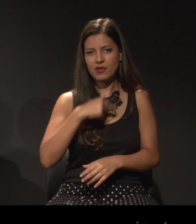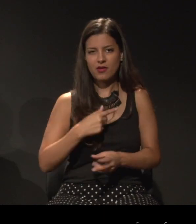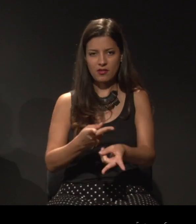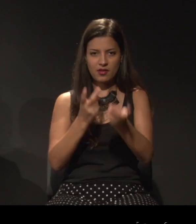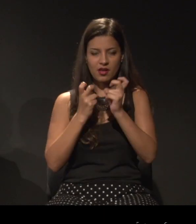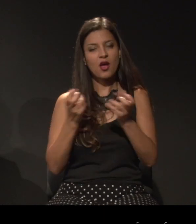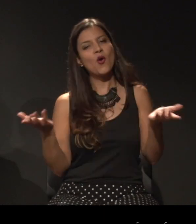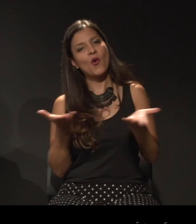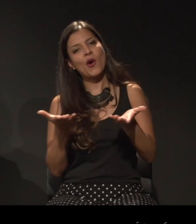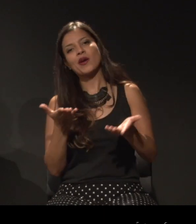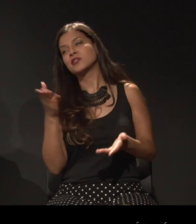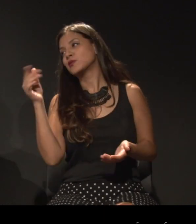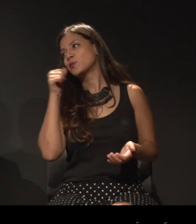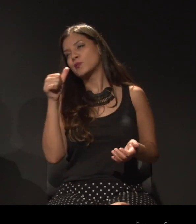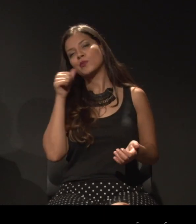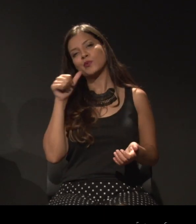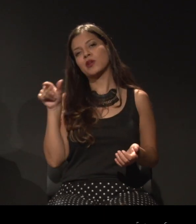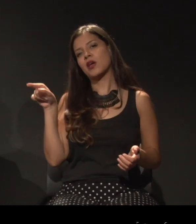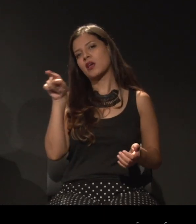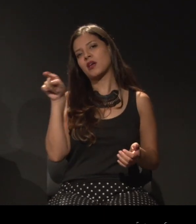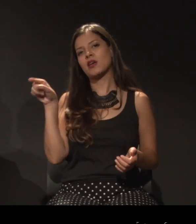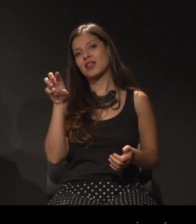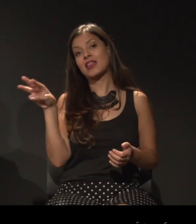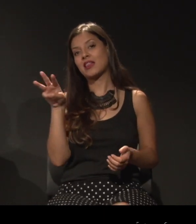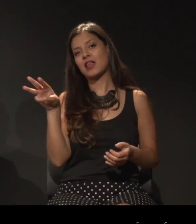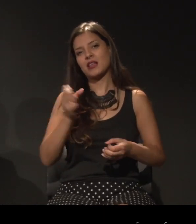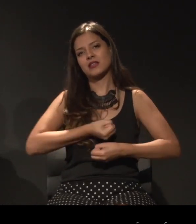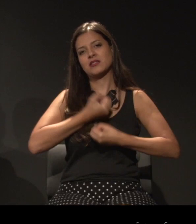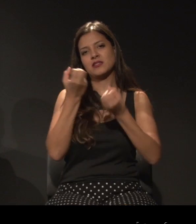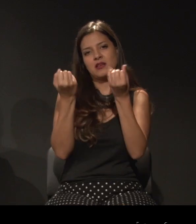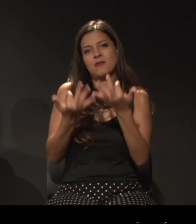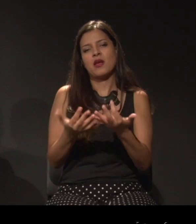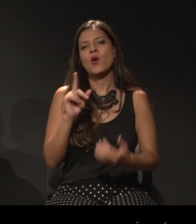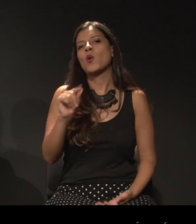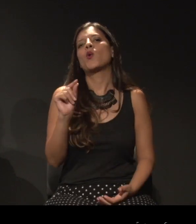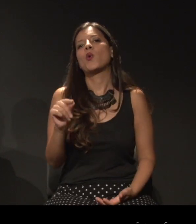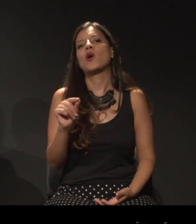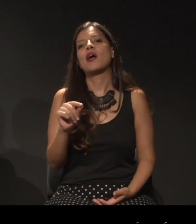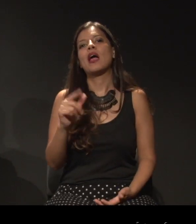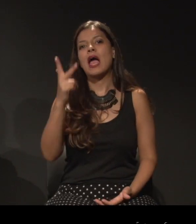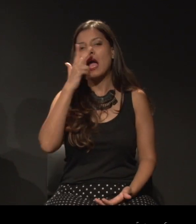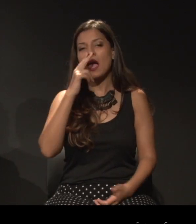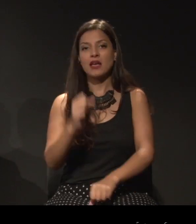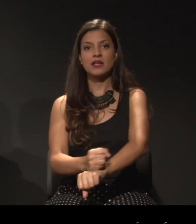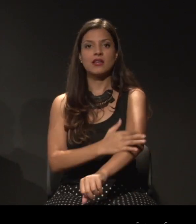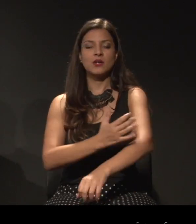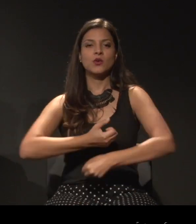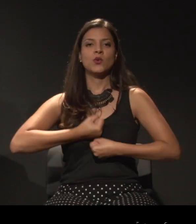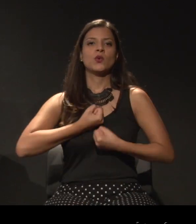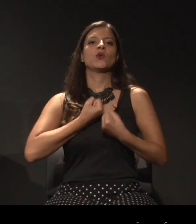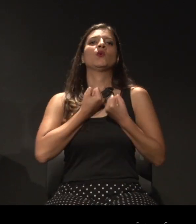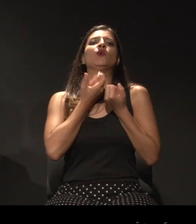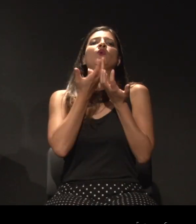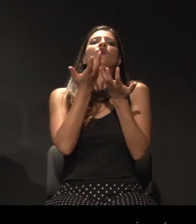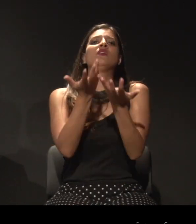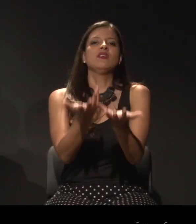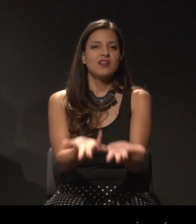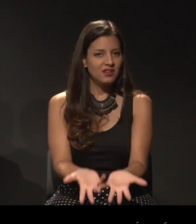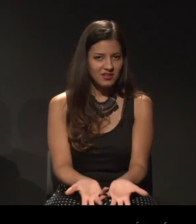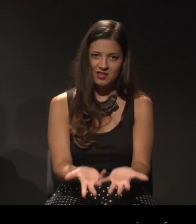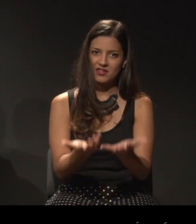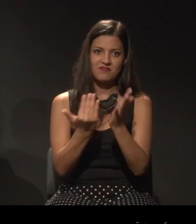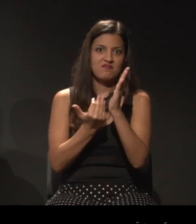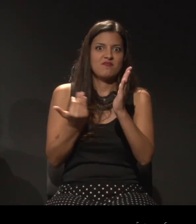principalmente nas mulheres aqui que falaram, que é dessa emoção exacerbada, que não tem como ser